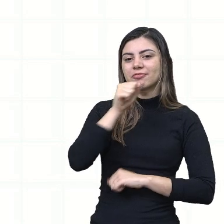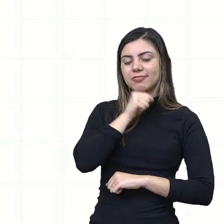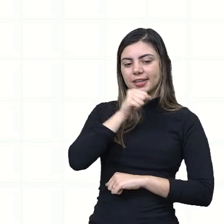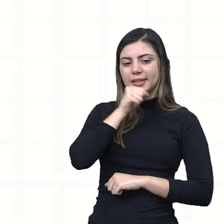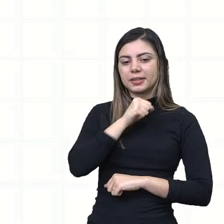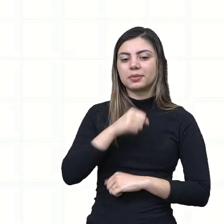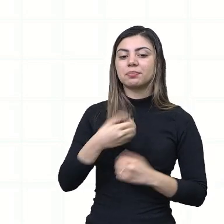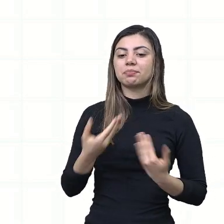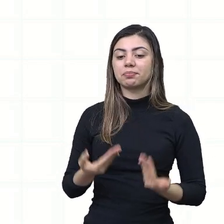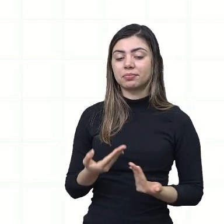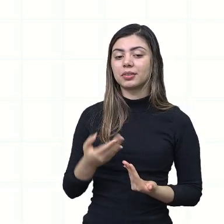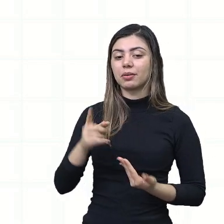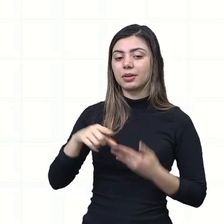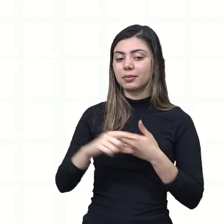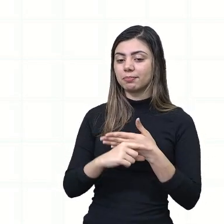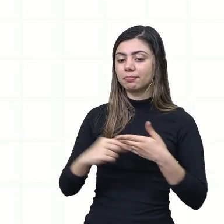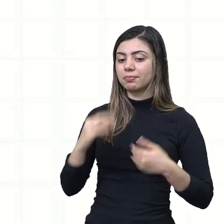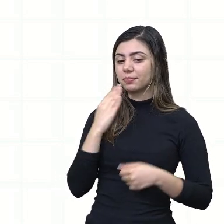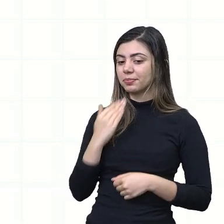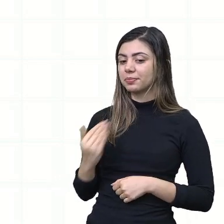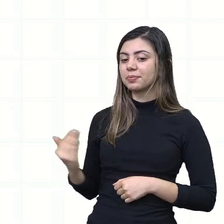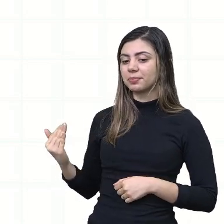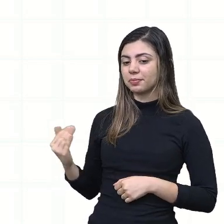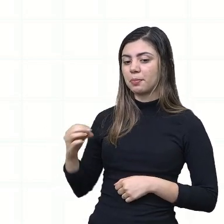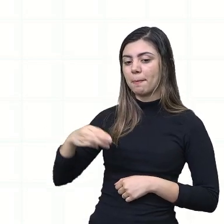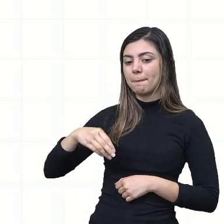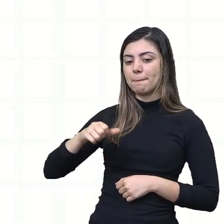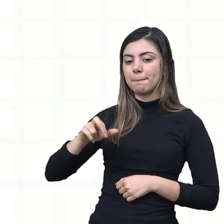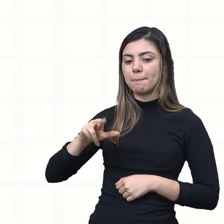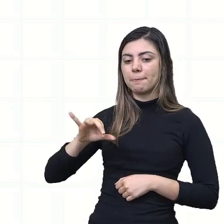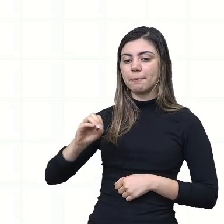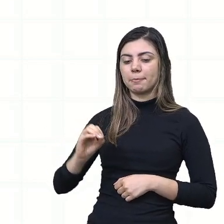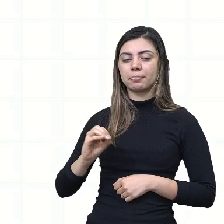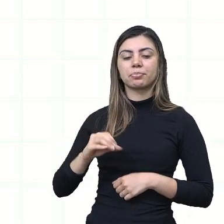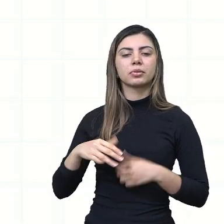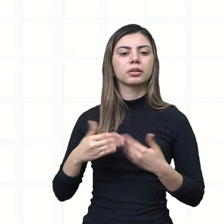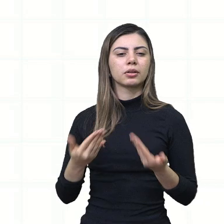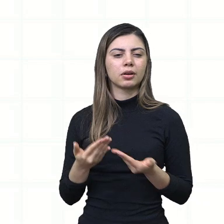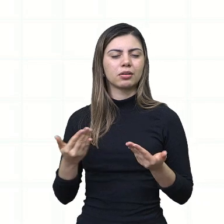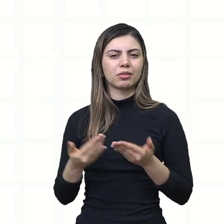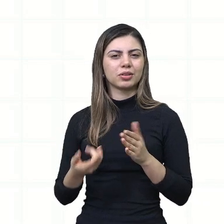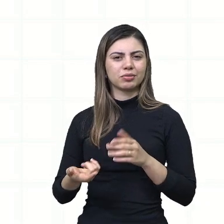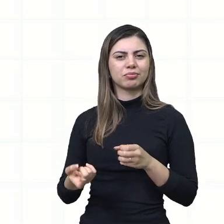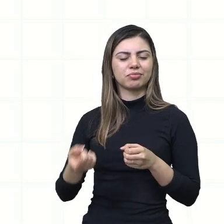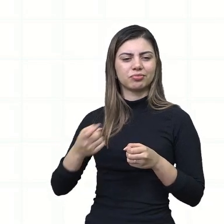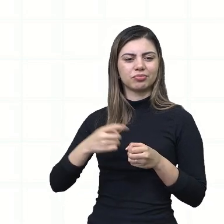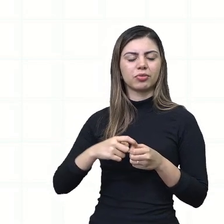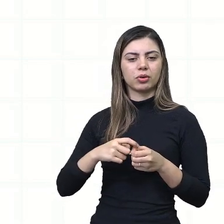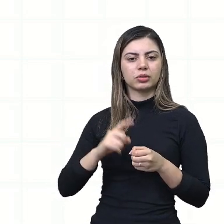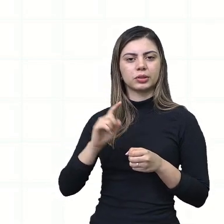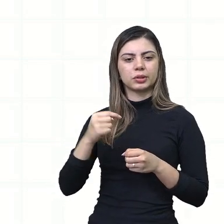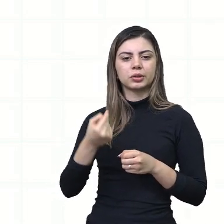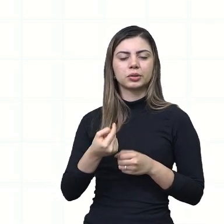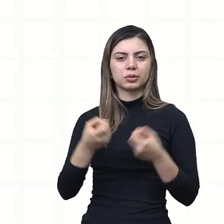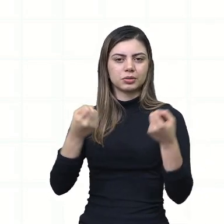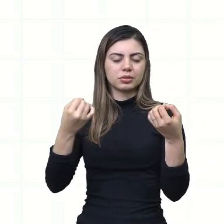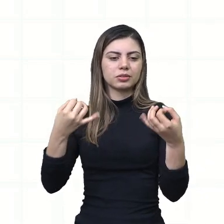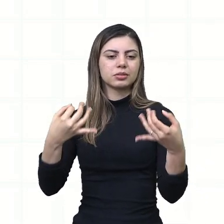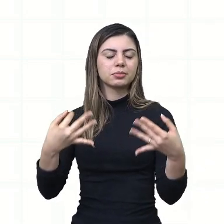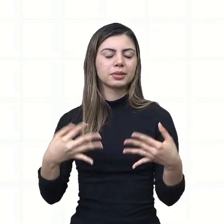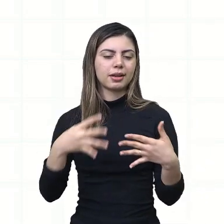Temos aqui Mário Quintana. Então, eu vou voltar um pouquinho, para que a gente possa comentar